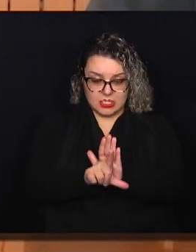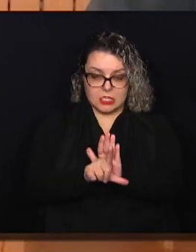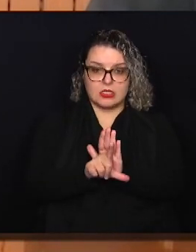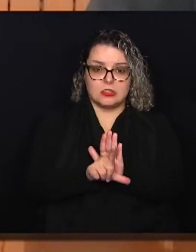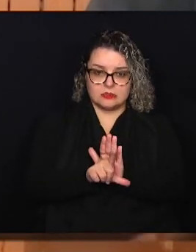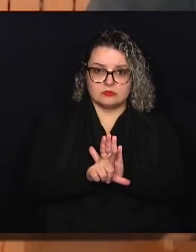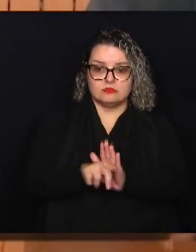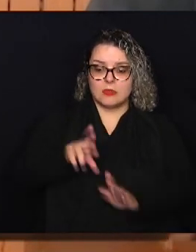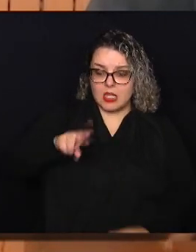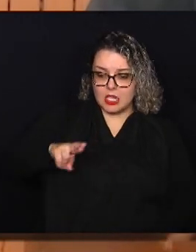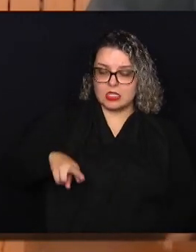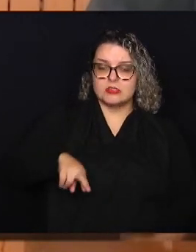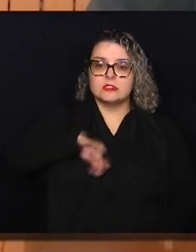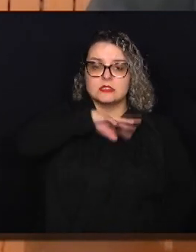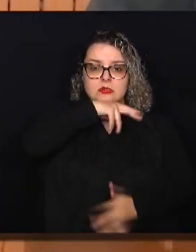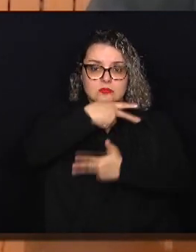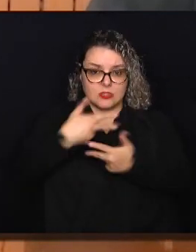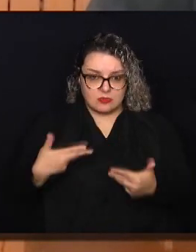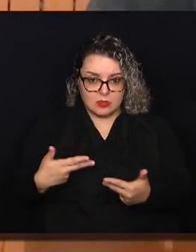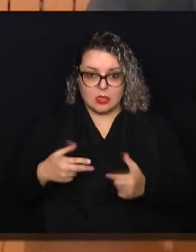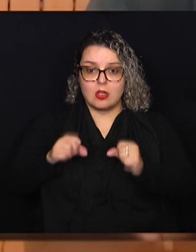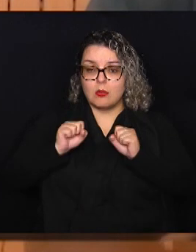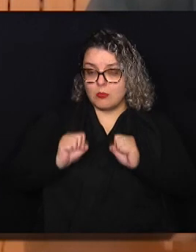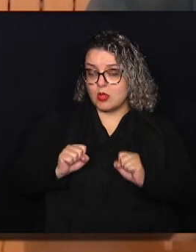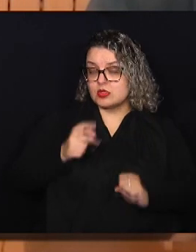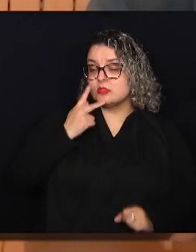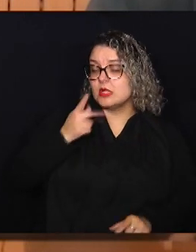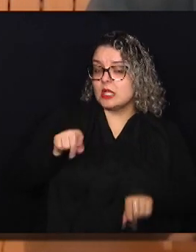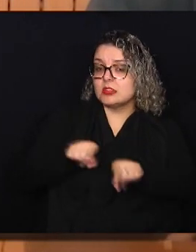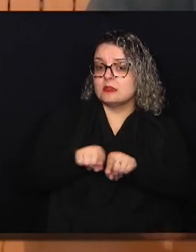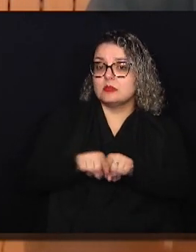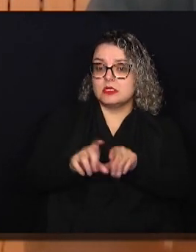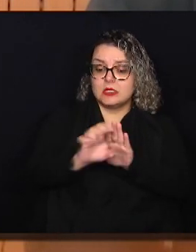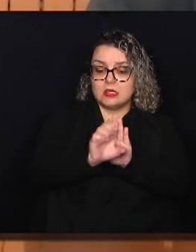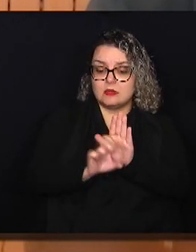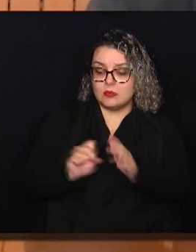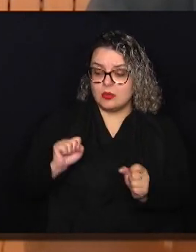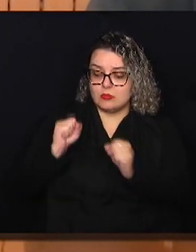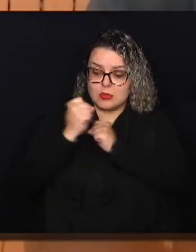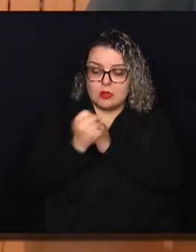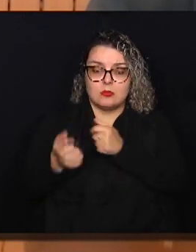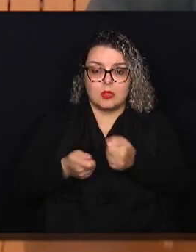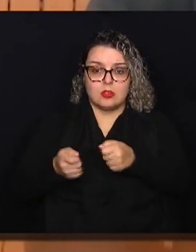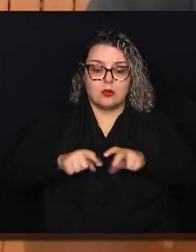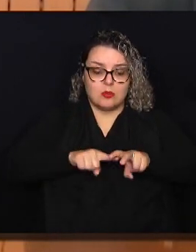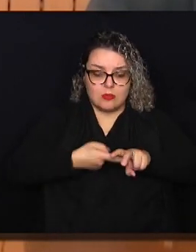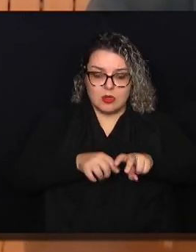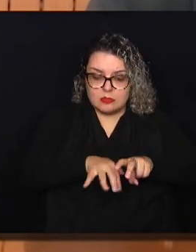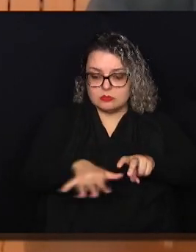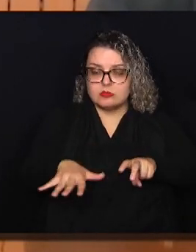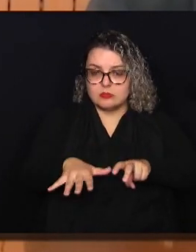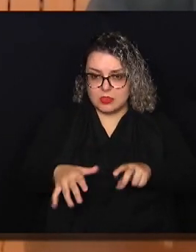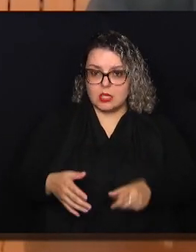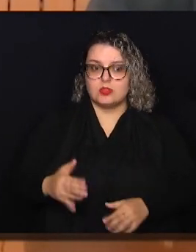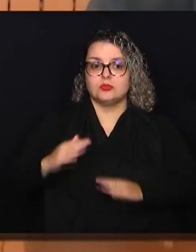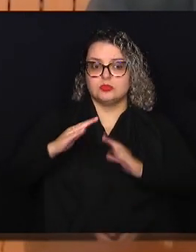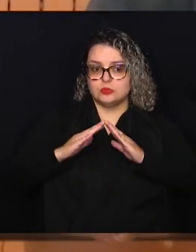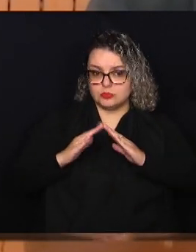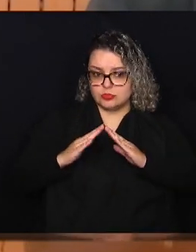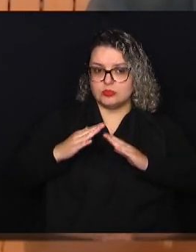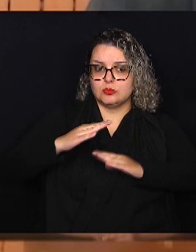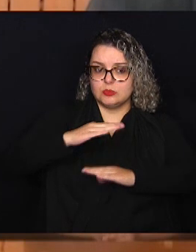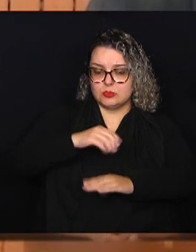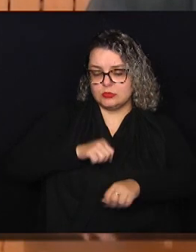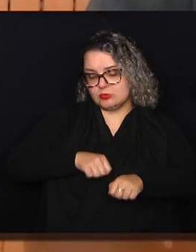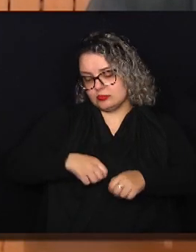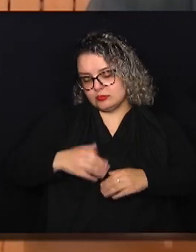causa animal. Campinas também pode falar que possui o Estatuto de Proteção e Defesa e Controle das Populações de Animais Domésticos do município, que